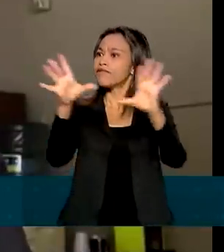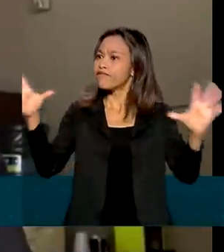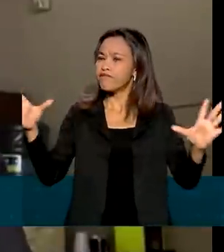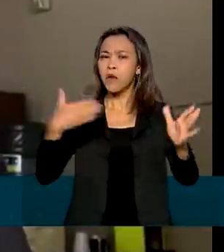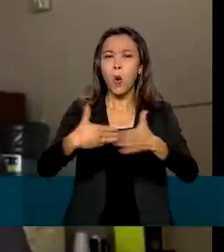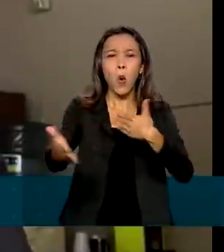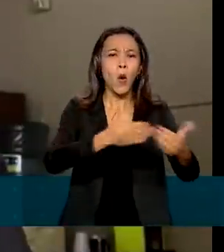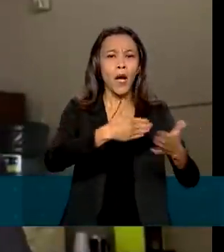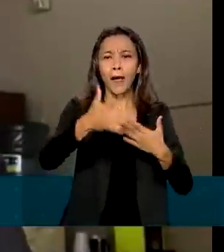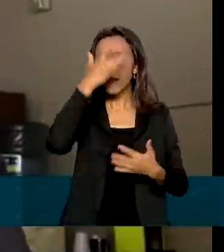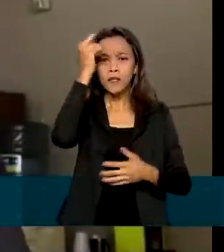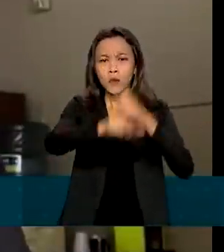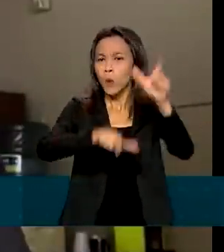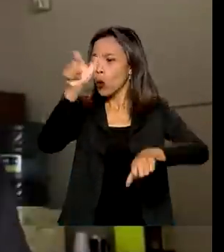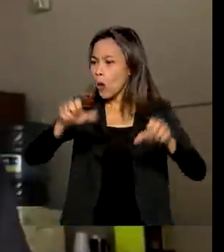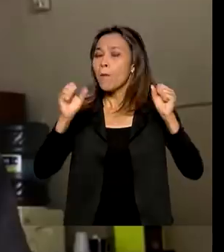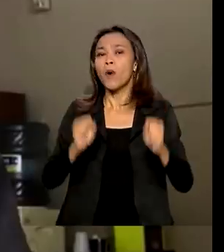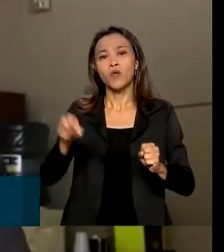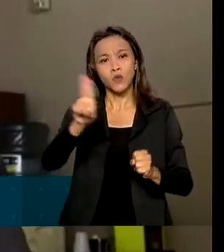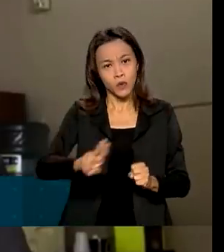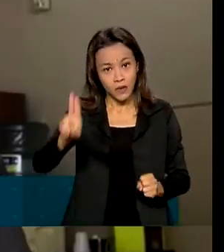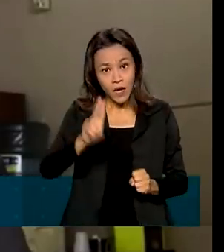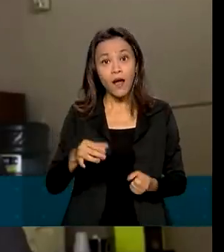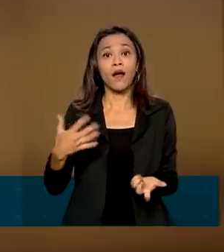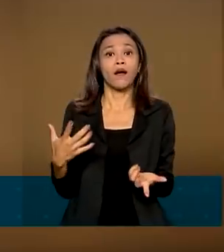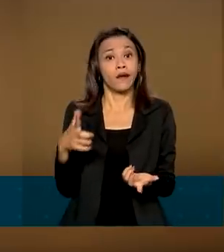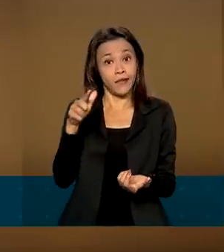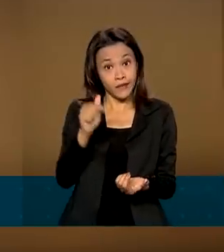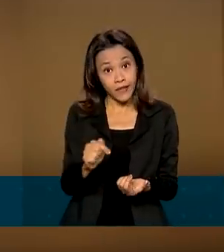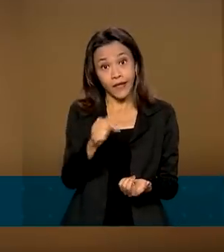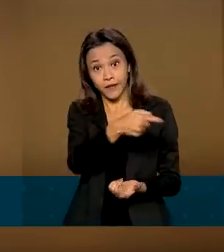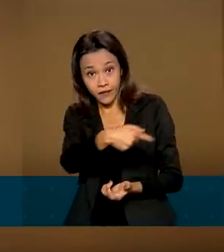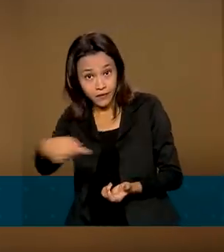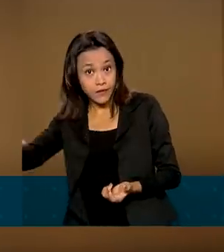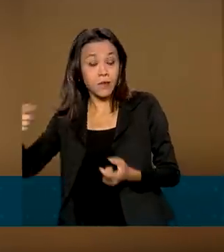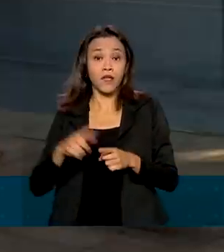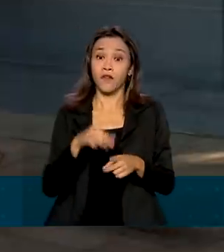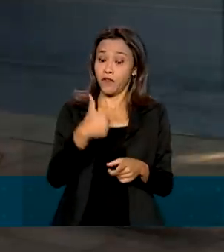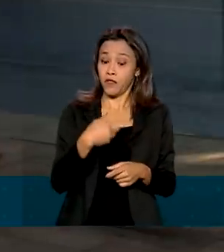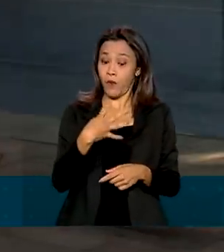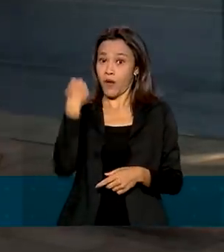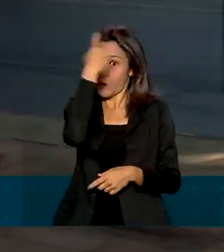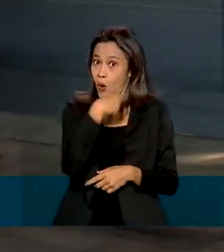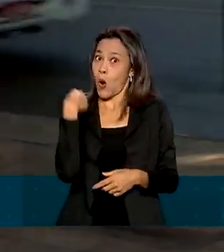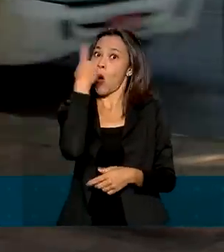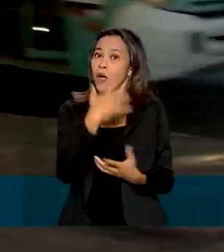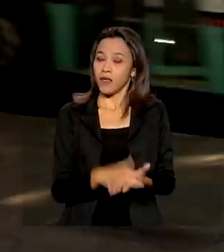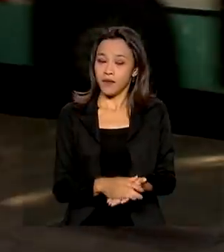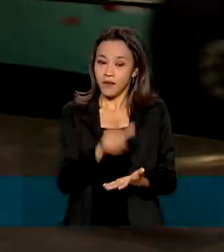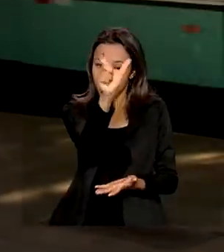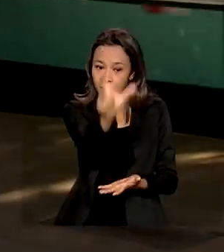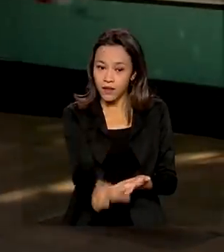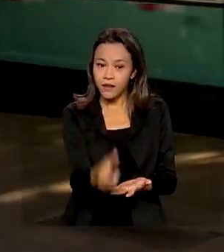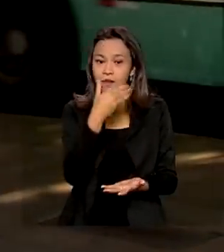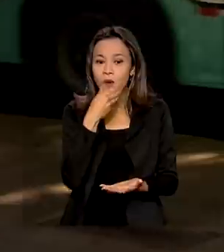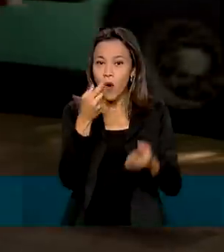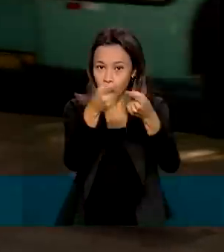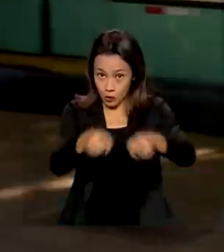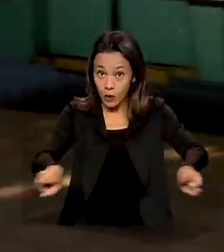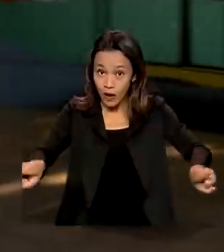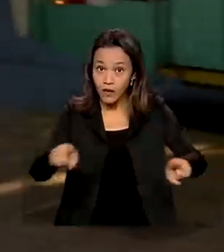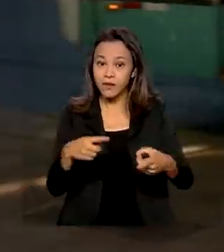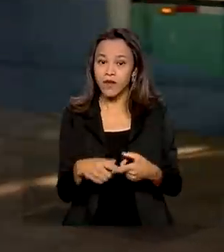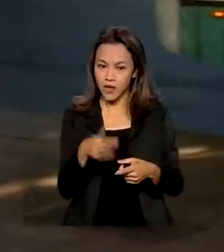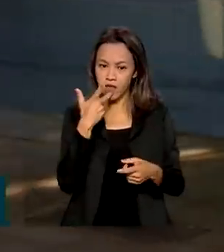funcionando sete dias da semana, 24 horas no dia. O futuro chegou? Para o churrasqueiro Jurandir, sim. O comércio